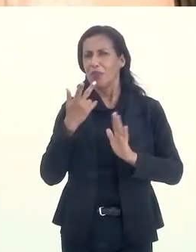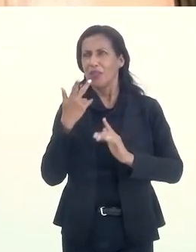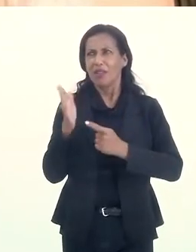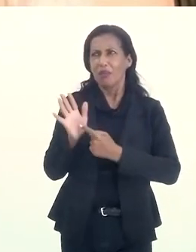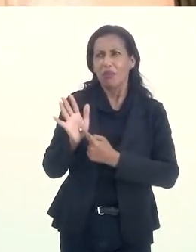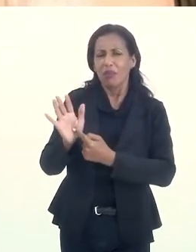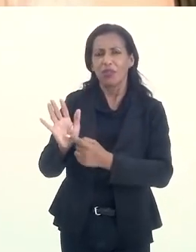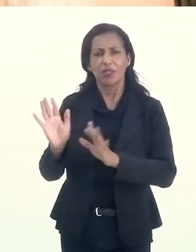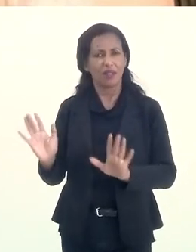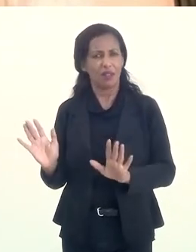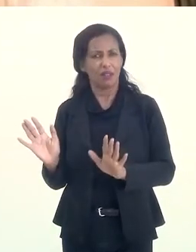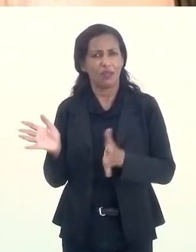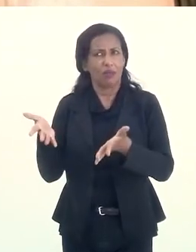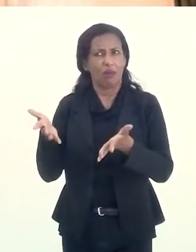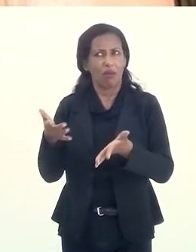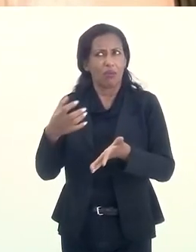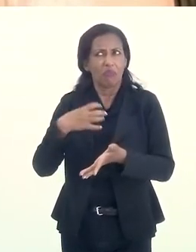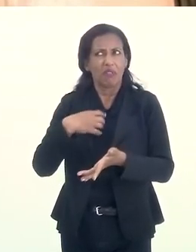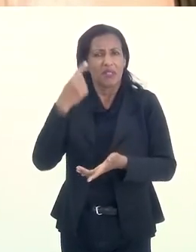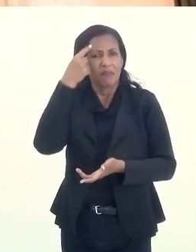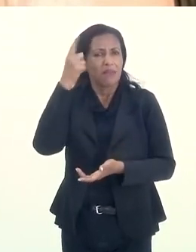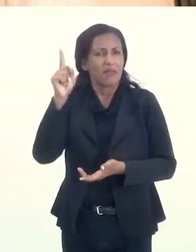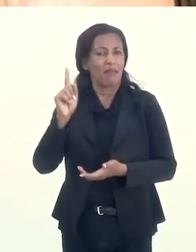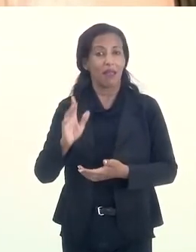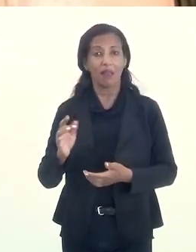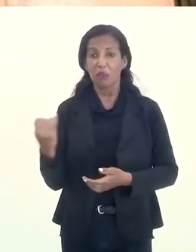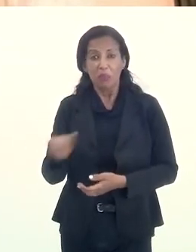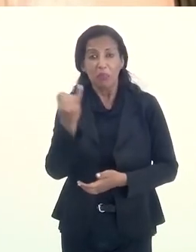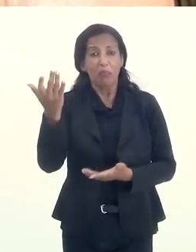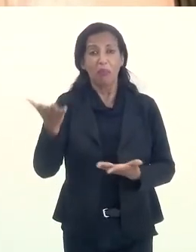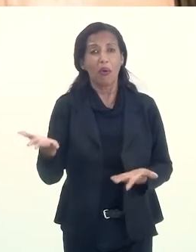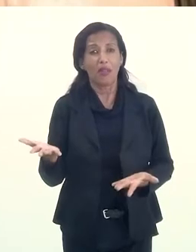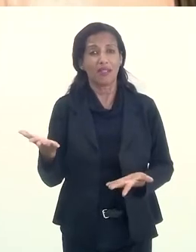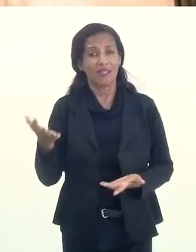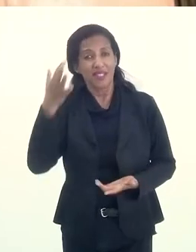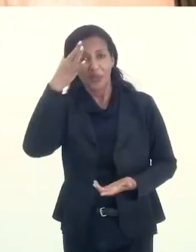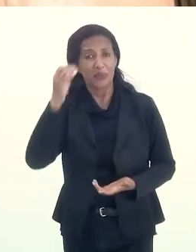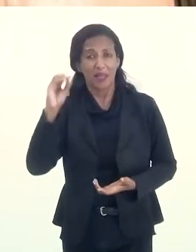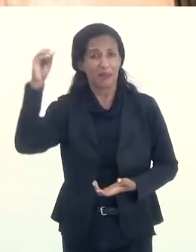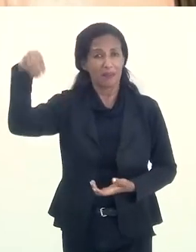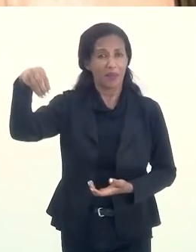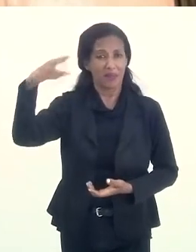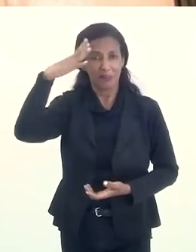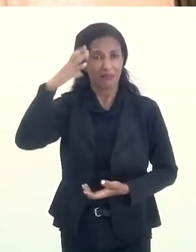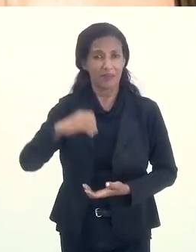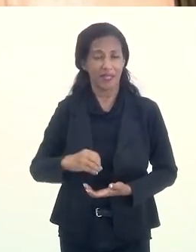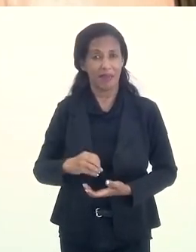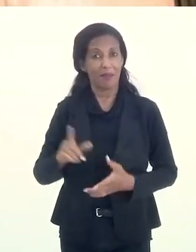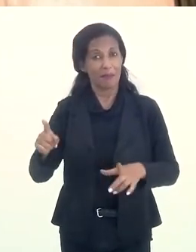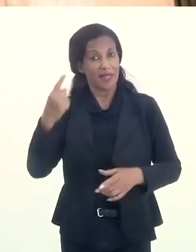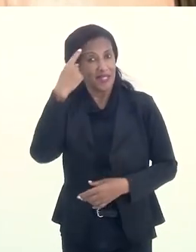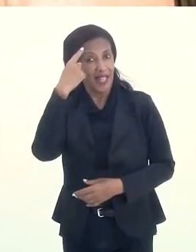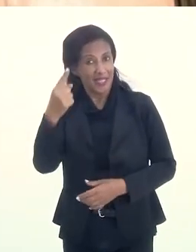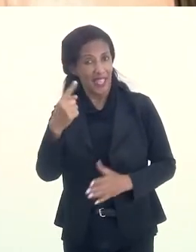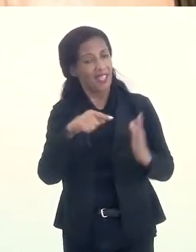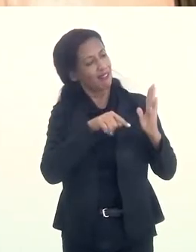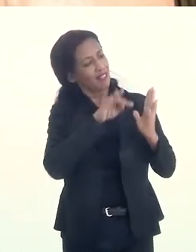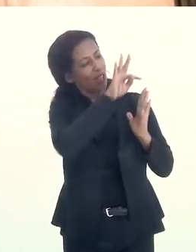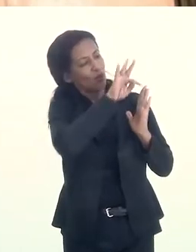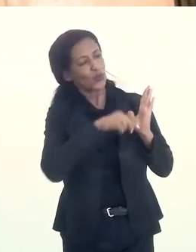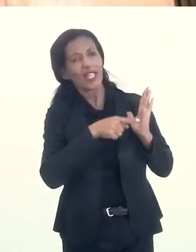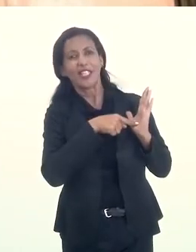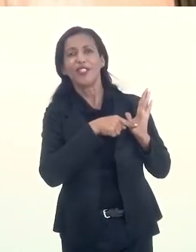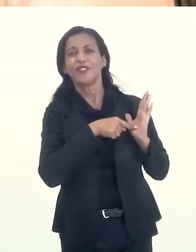de fazer, escrever isso, não foi essa a minha ideia. Não importa, ele não sabe. Mas aquela ideia